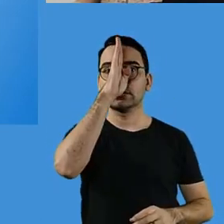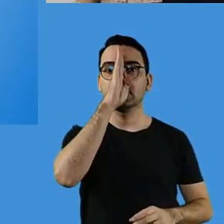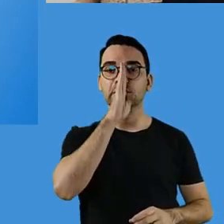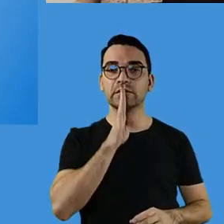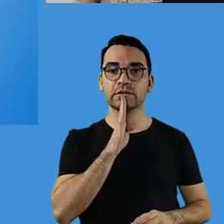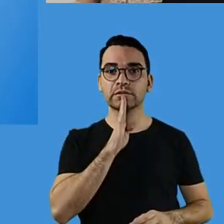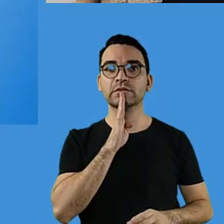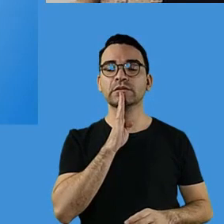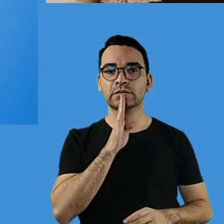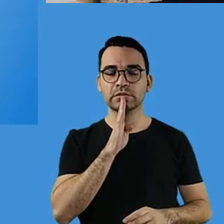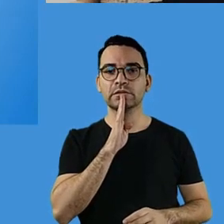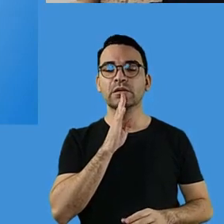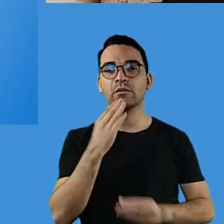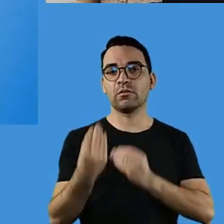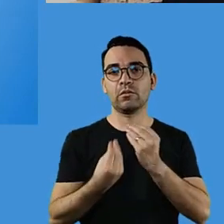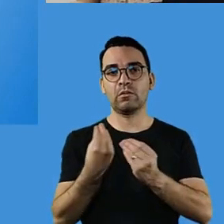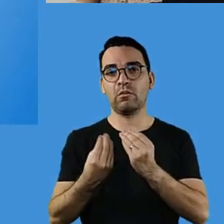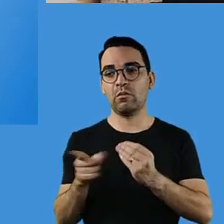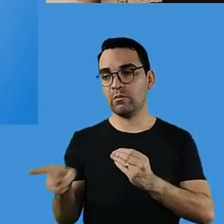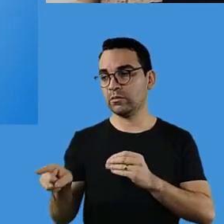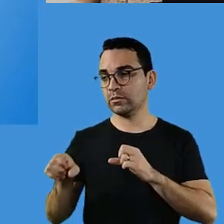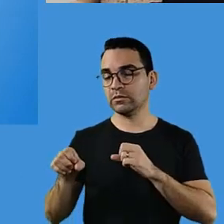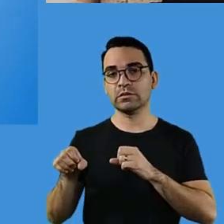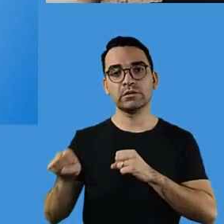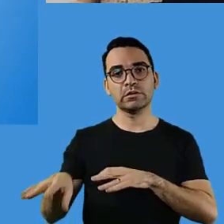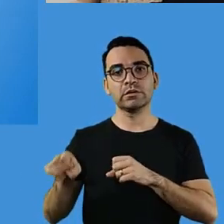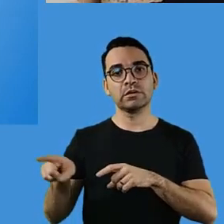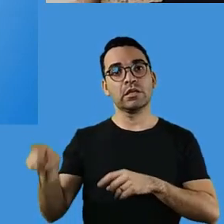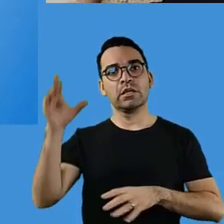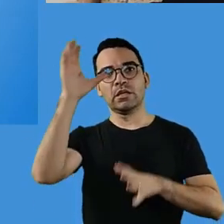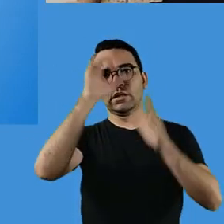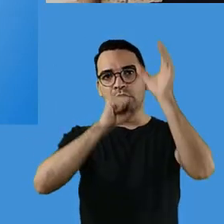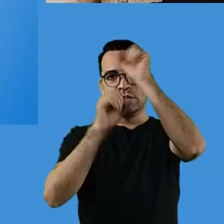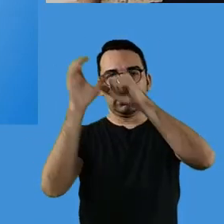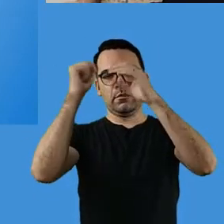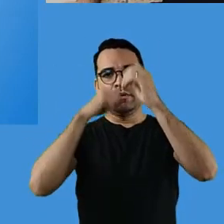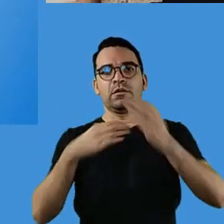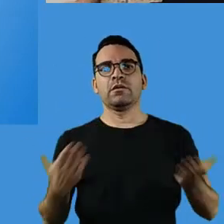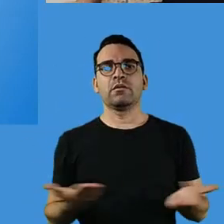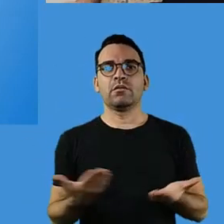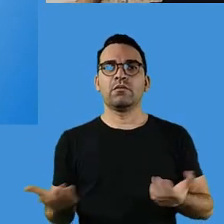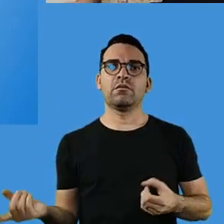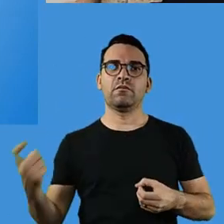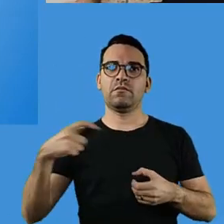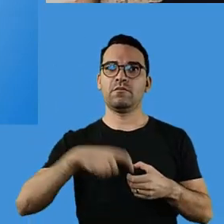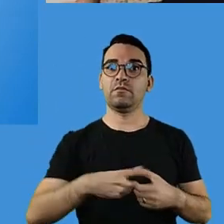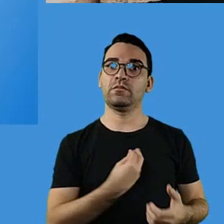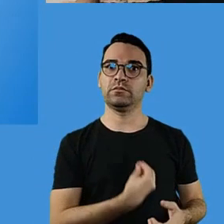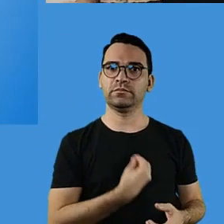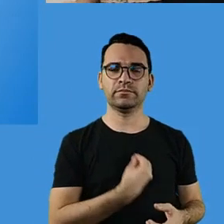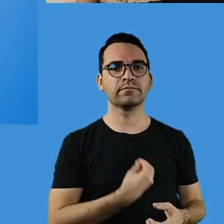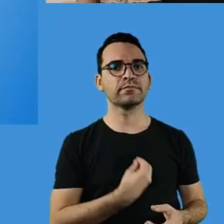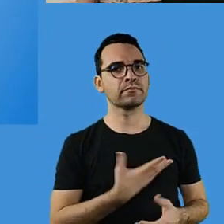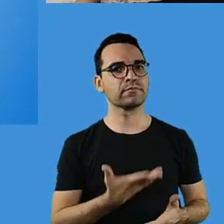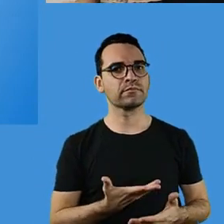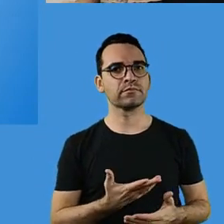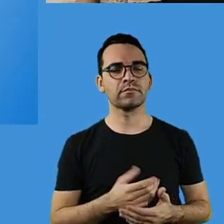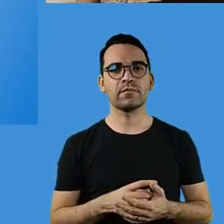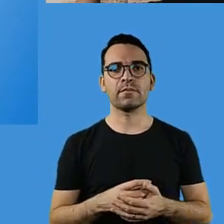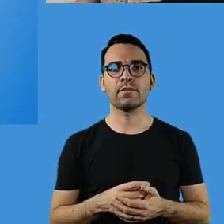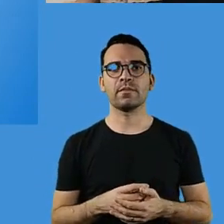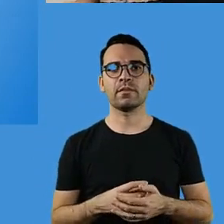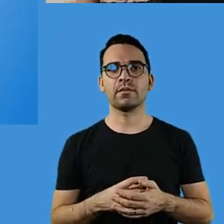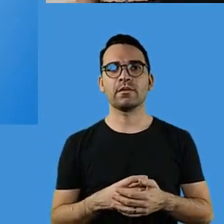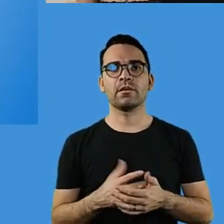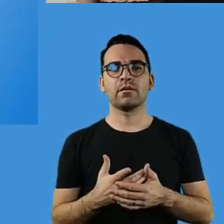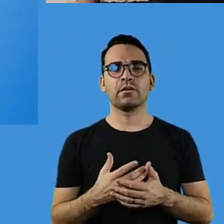apoiar as redes na aprendizagem dos alunos nesse retorno das aulas presenciais. O endereço